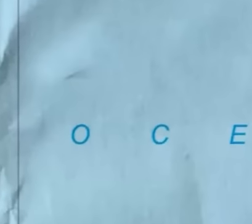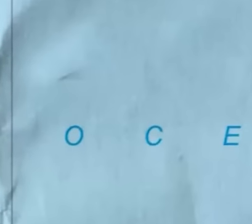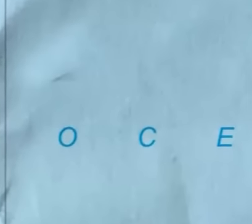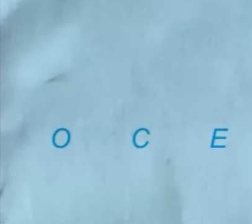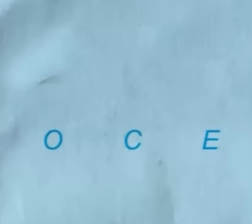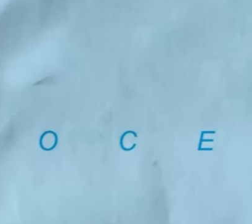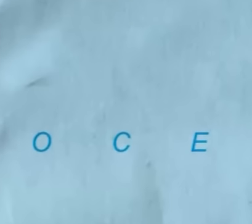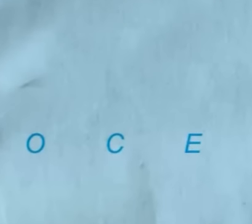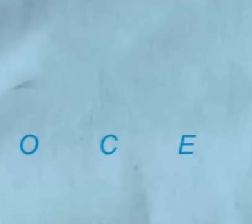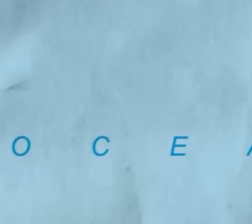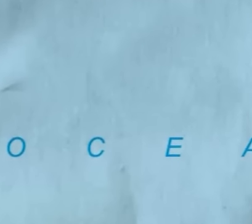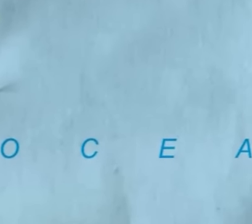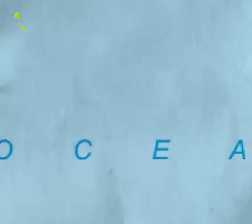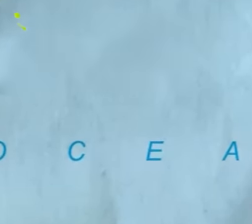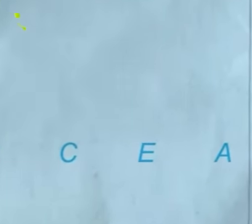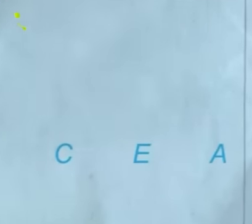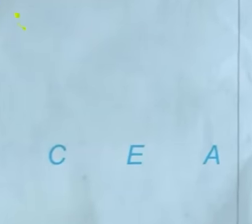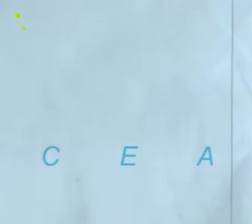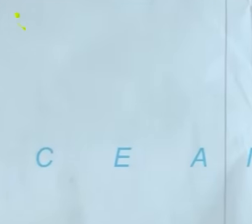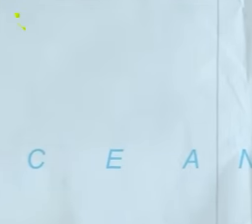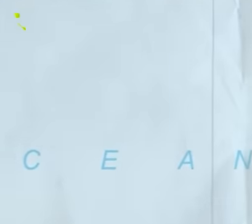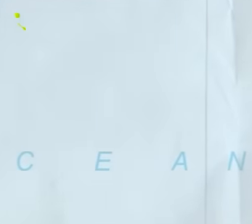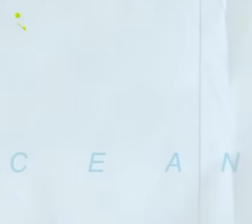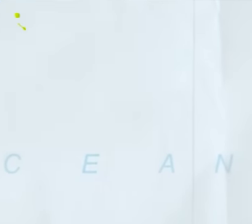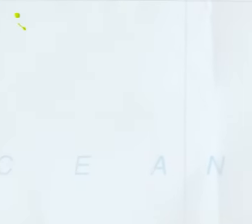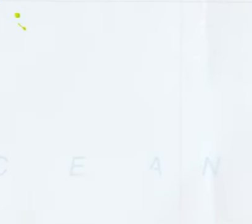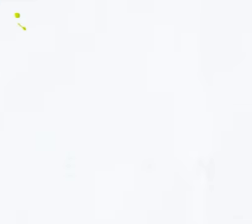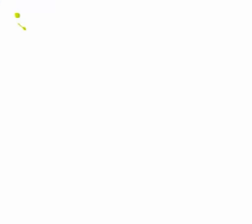A CIDADE